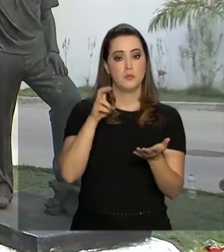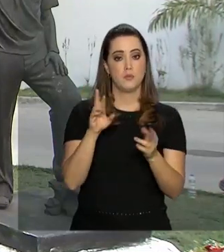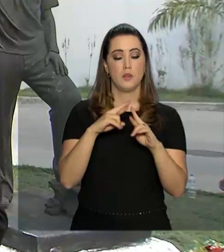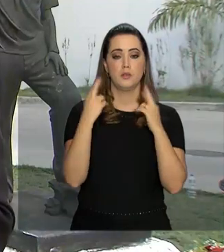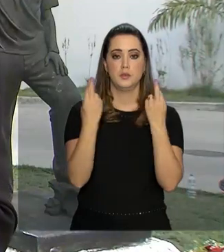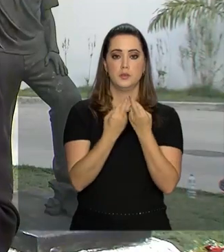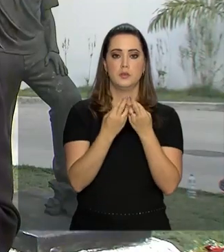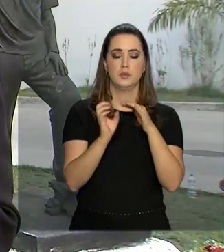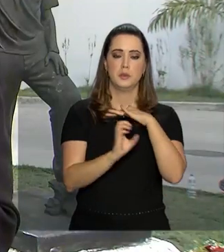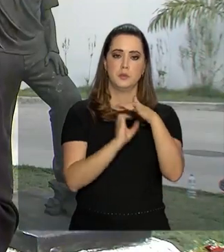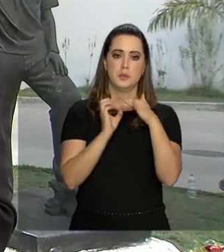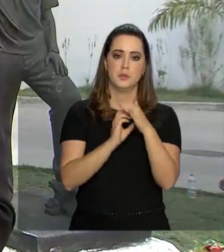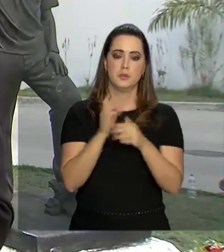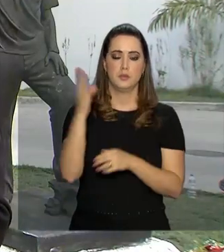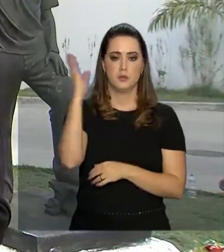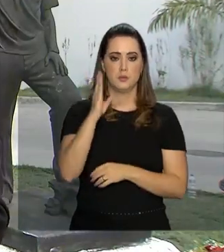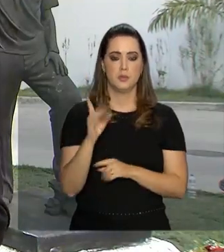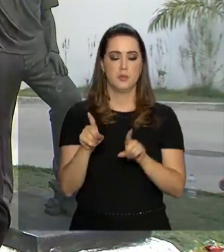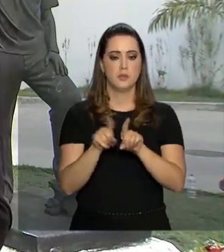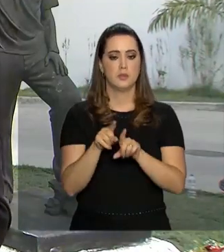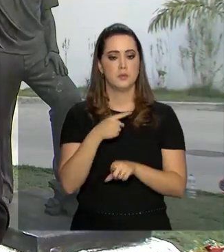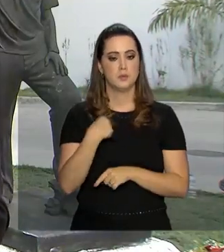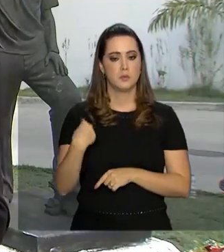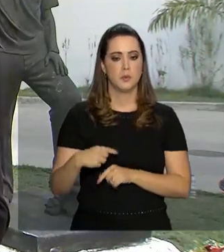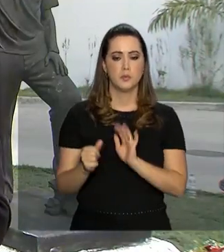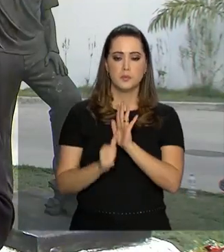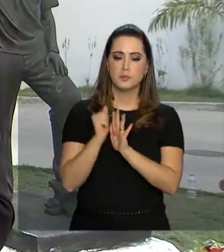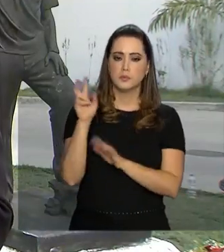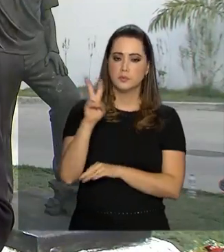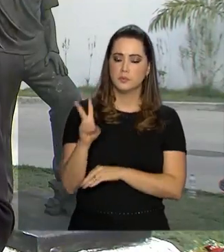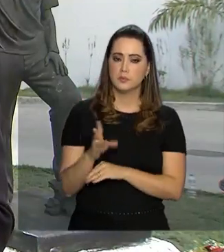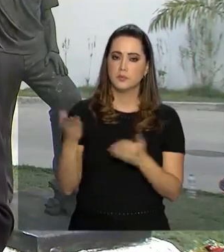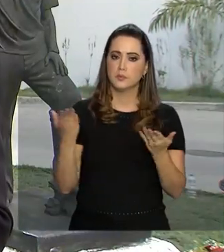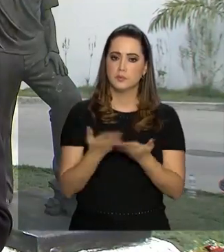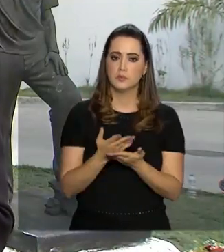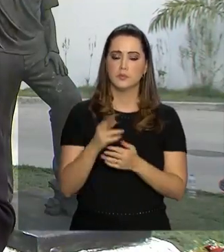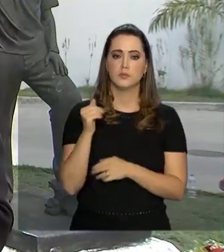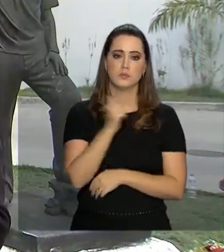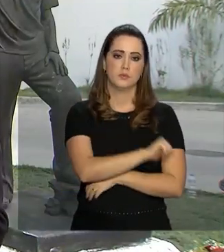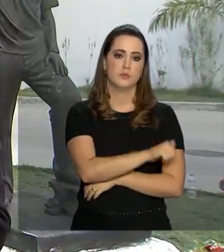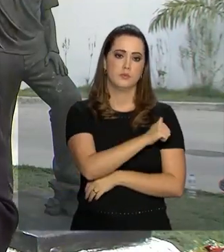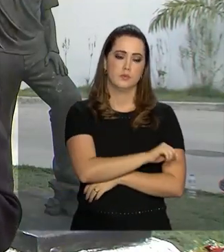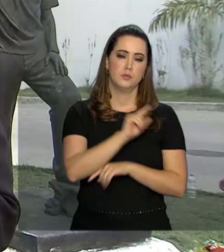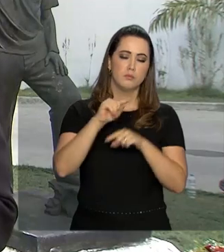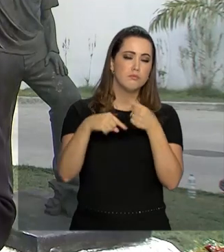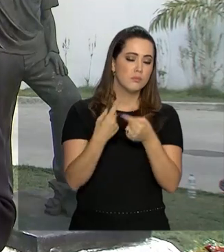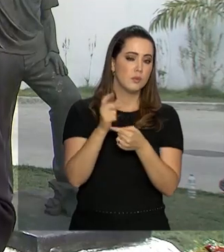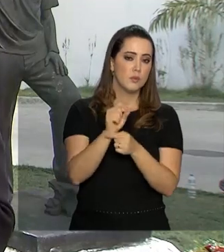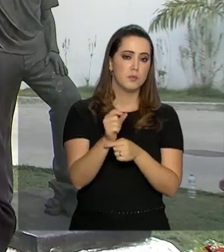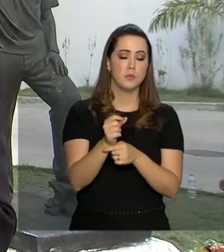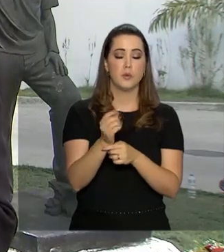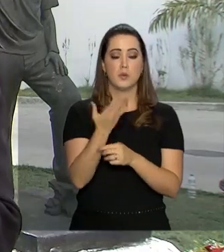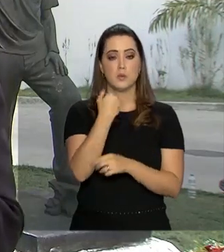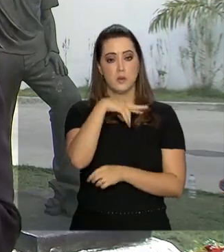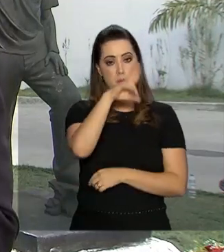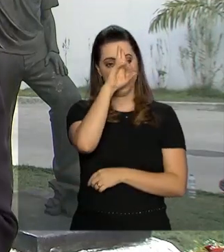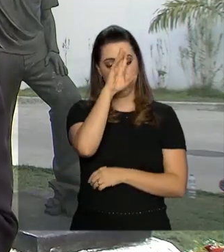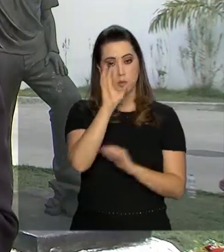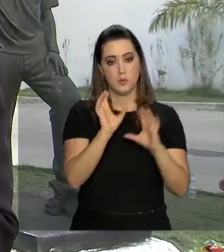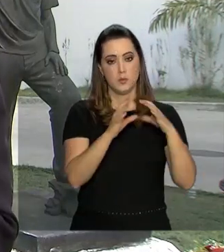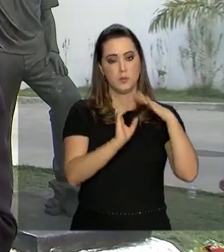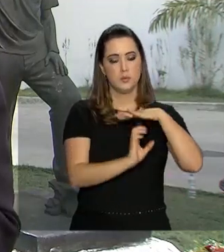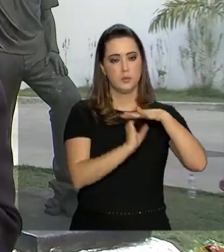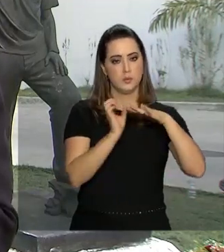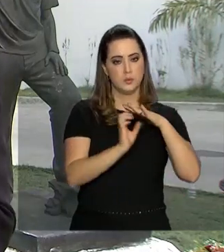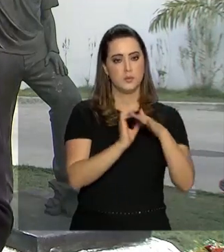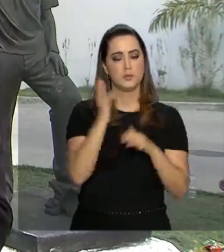do Brasil e da China. Esse foi o primeiro compromisso de Hamilton Mourão hoje no Rio de Janeiro. Em seguida, ele almoçou com esses empresários do Brasil